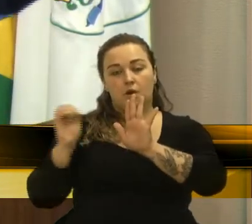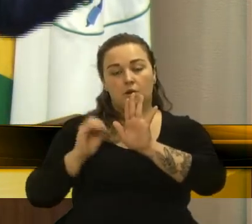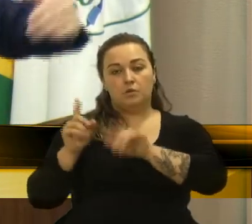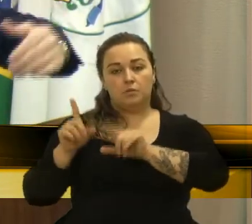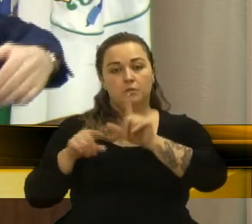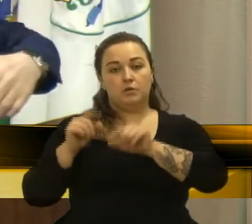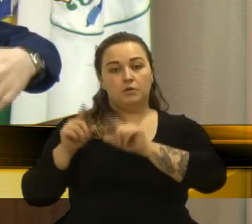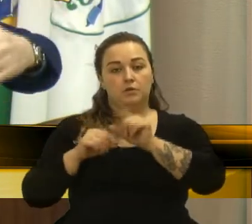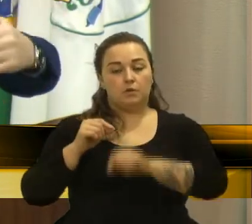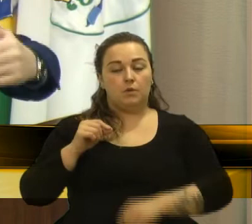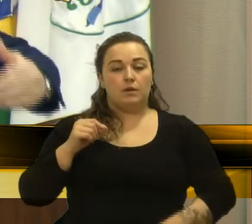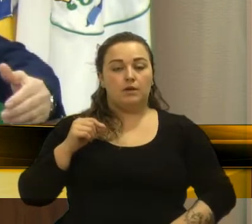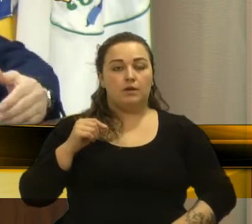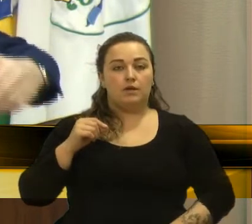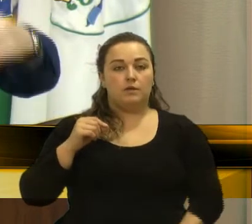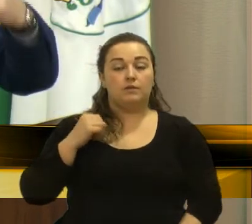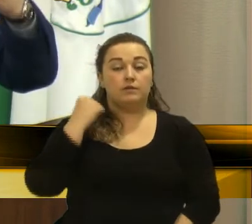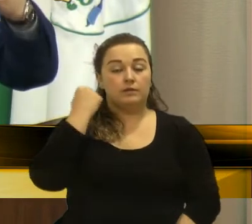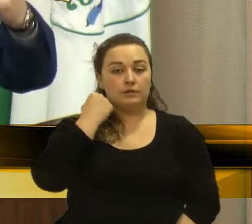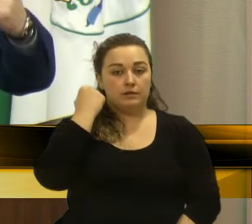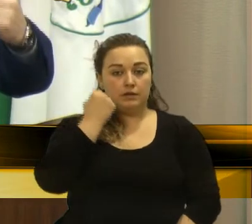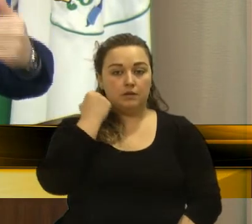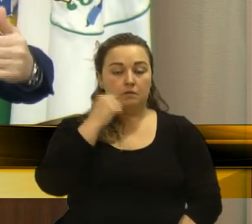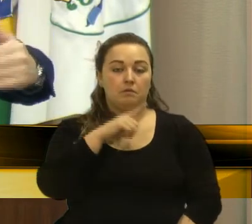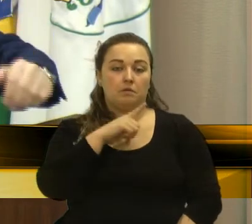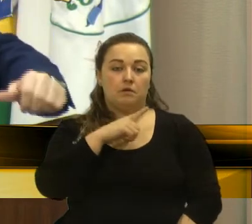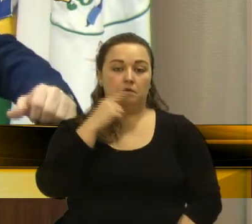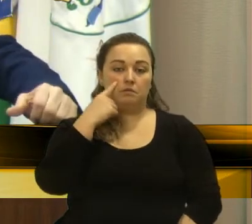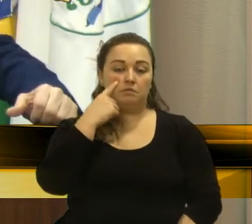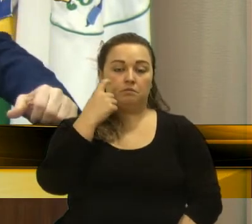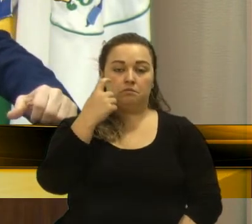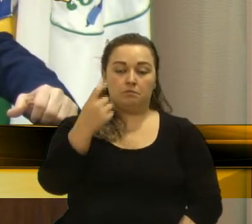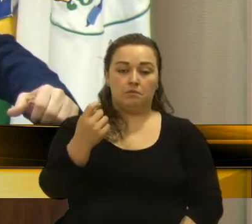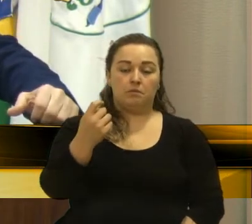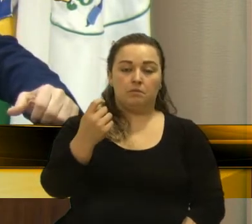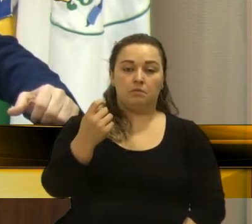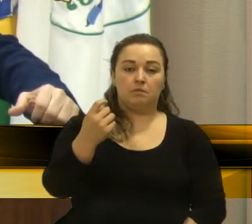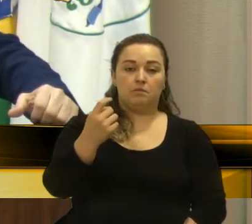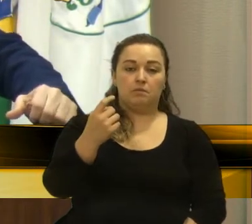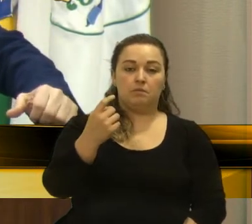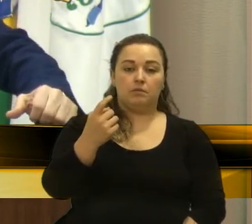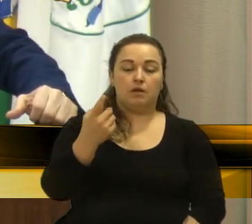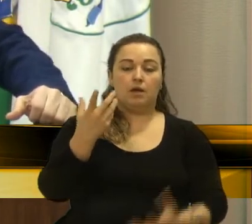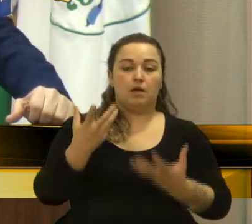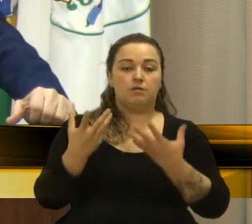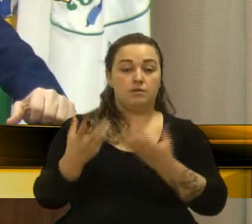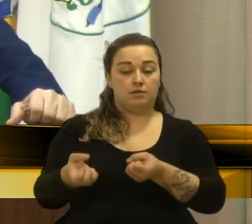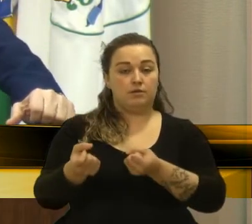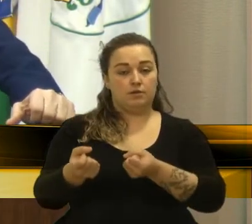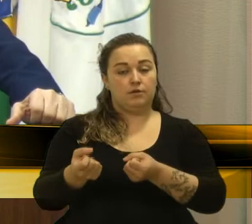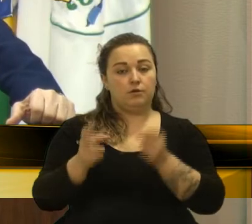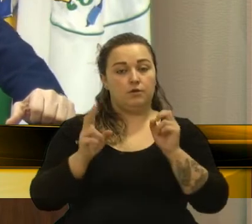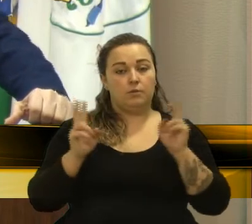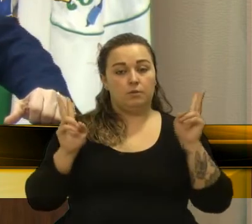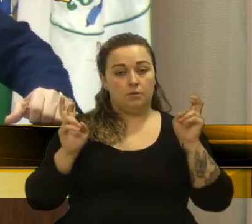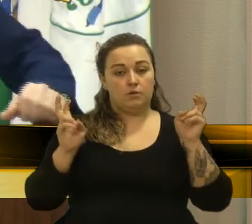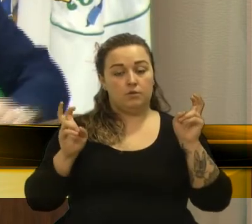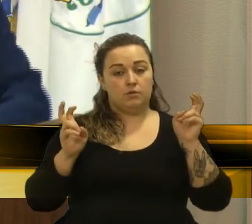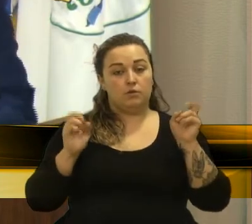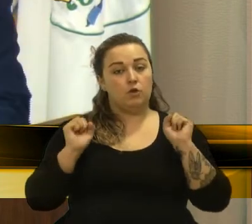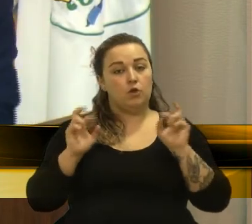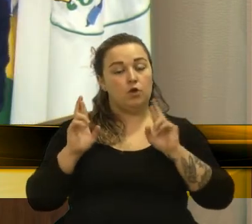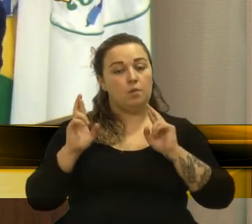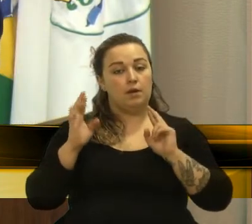Senador Raiz interessado, abraçando essa questão, e tomara que a gente amanhã ou depois possa